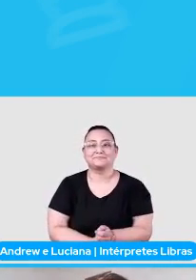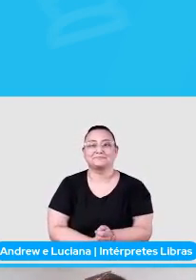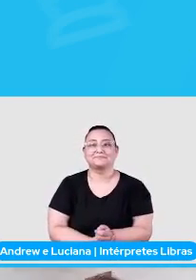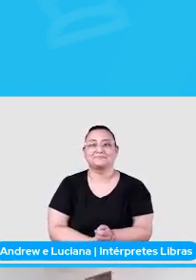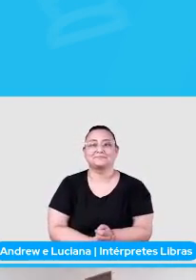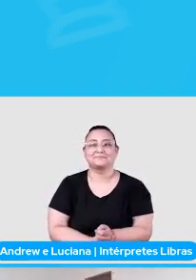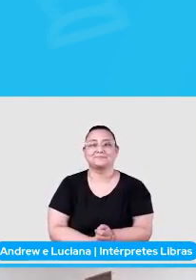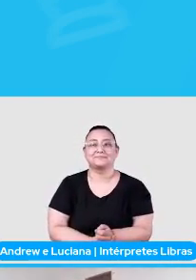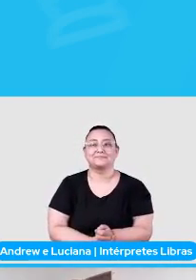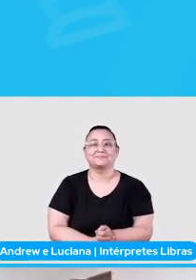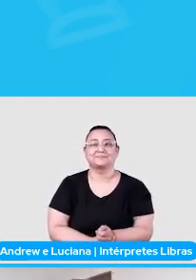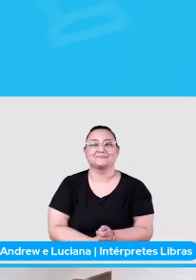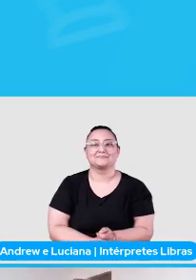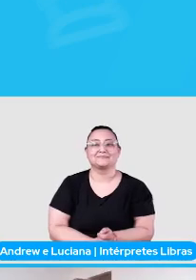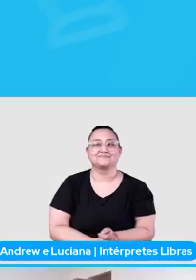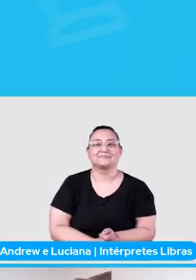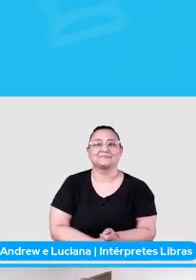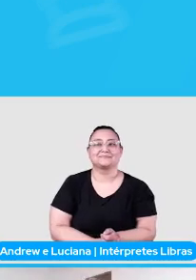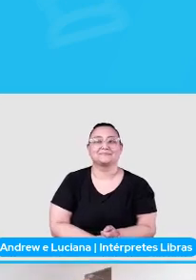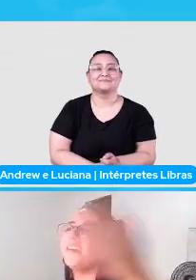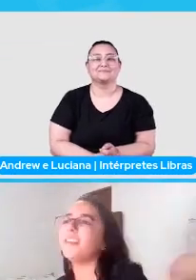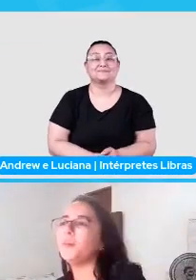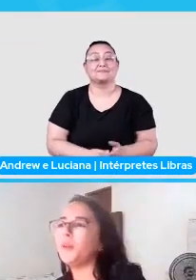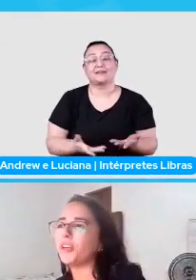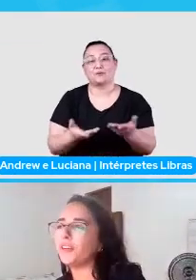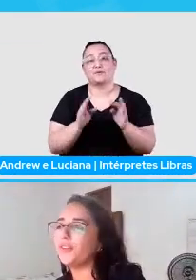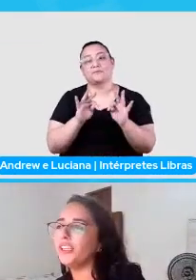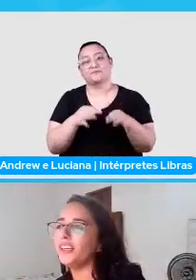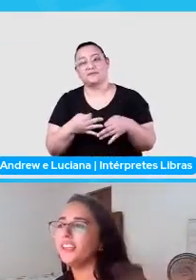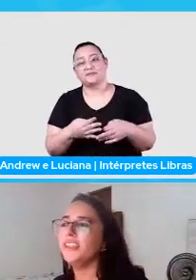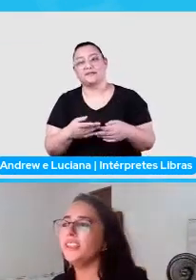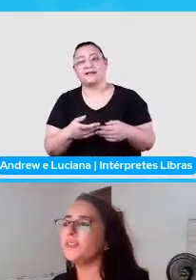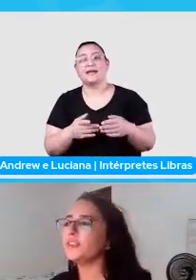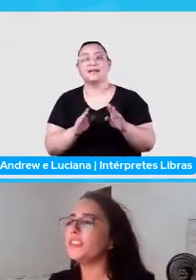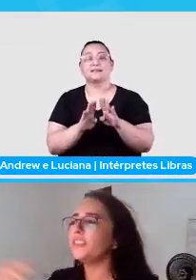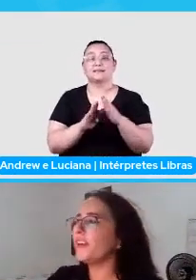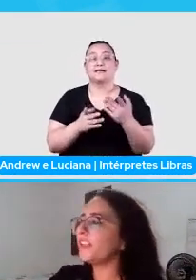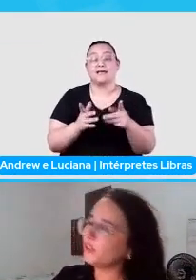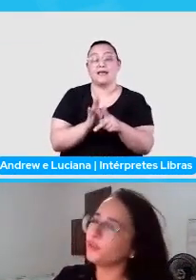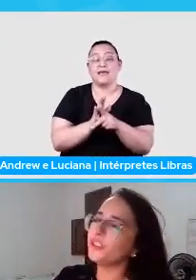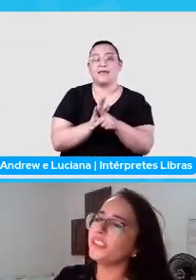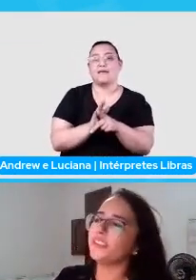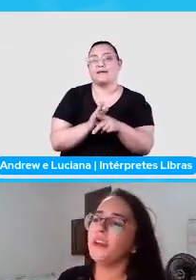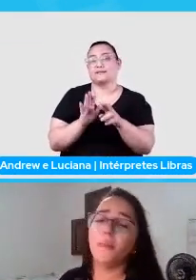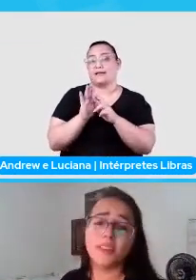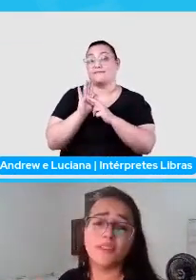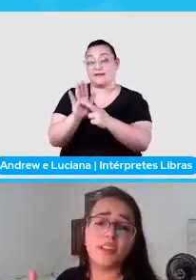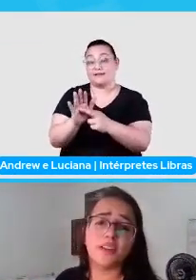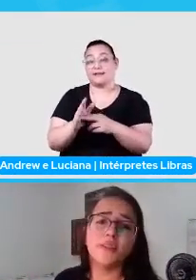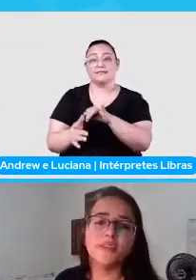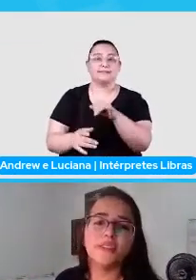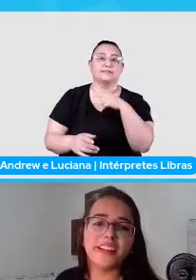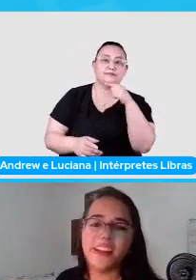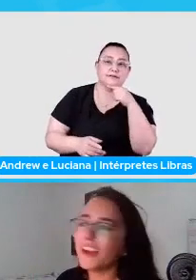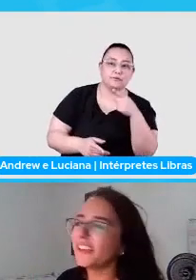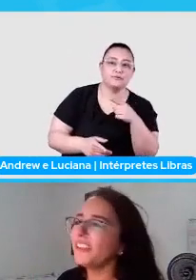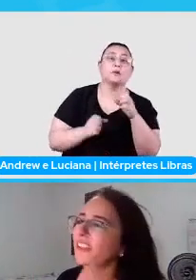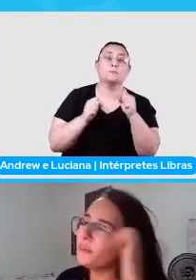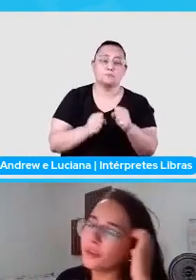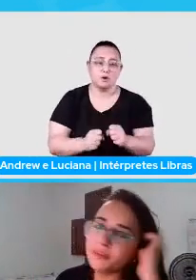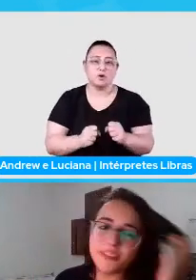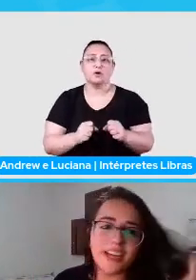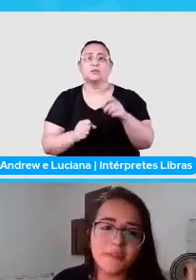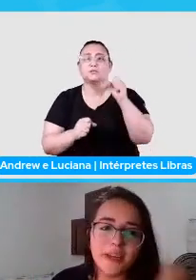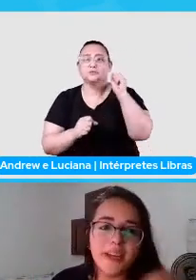Pessoal, terminamos aqui, essa é a bibliografia, se vocês tiverem dúvidas, podem falar comigo no Telegram,